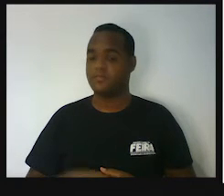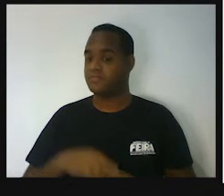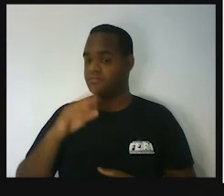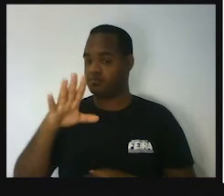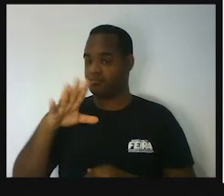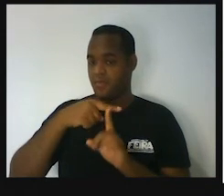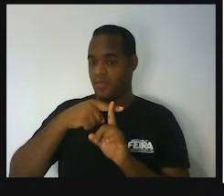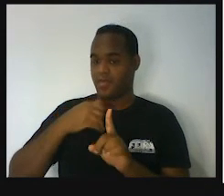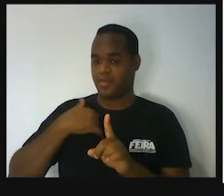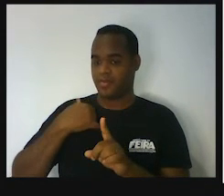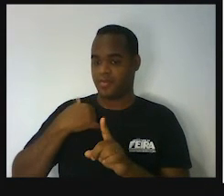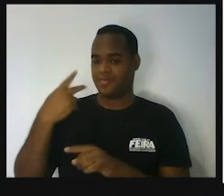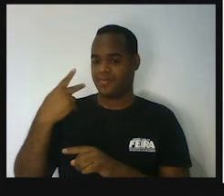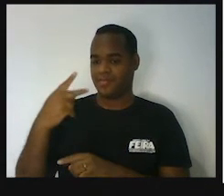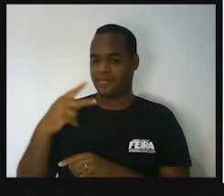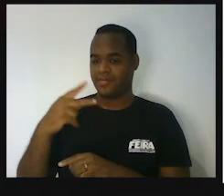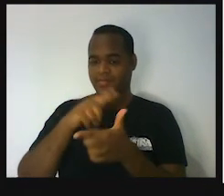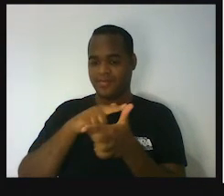dois.